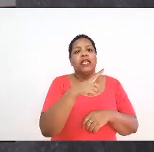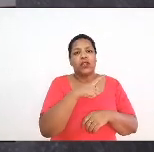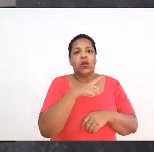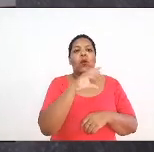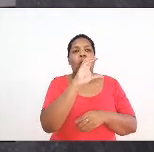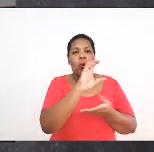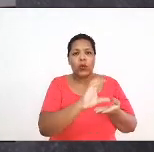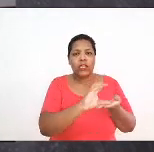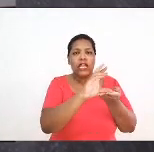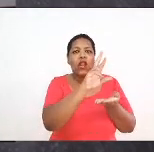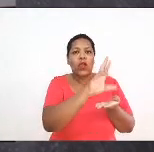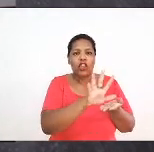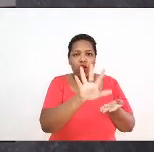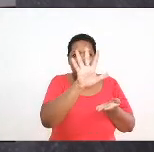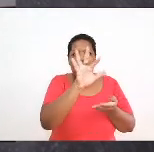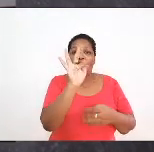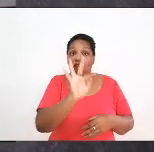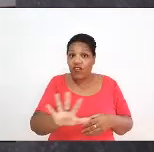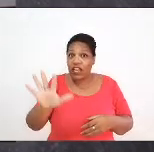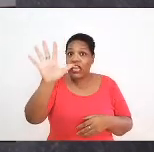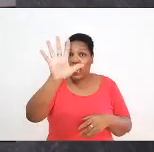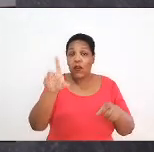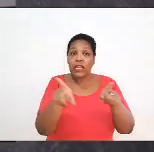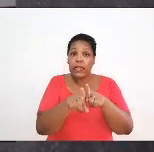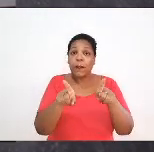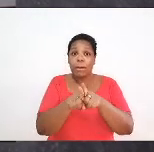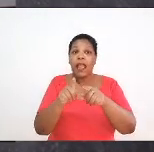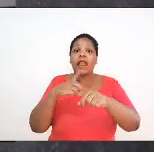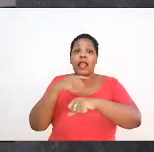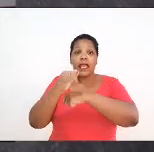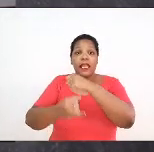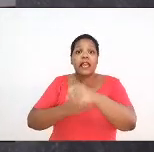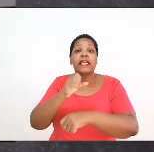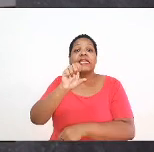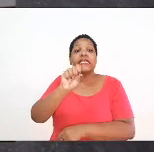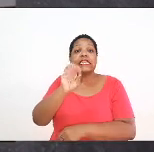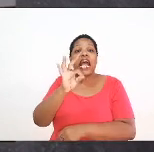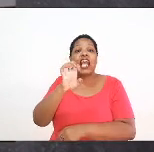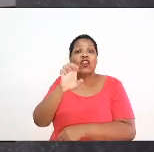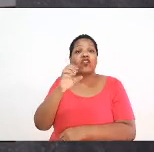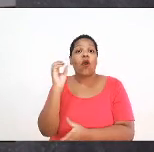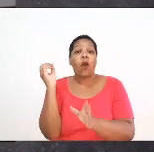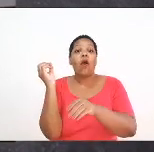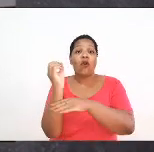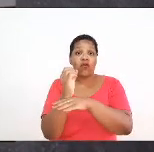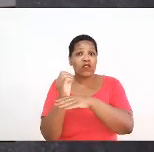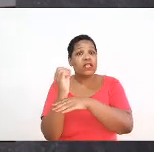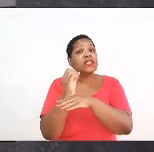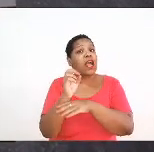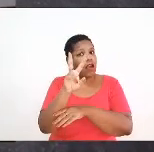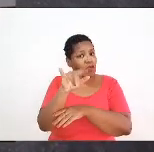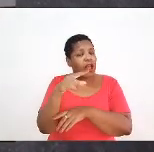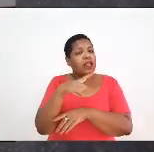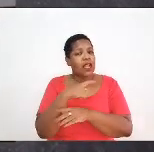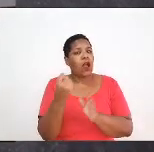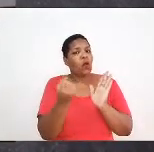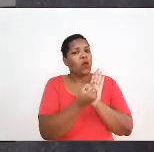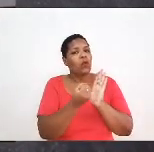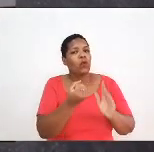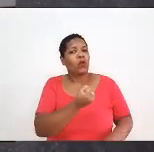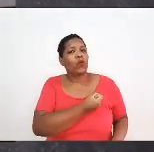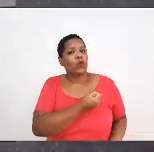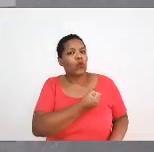nas páginas oficiais da ABEP para que vocês possam se inteirar desses processos, para que vocês possam